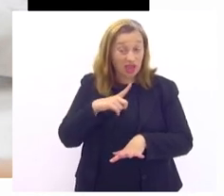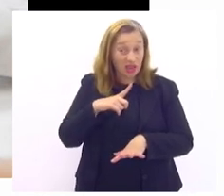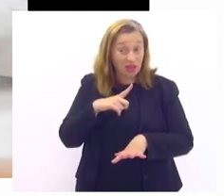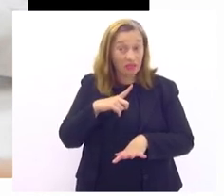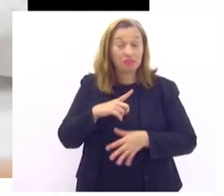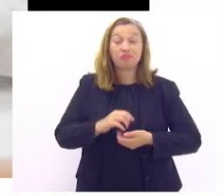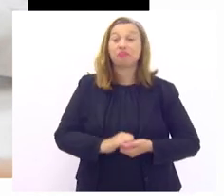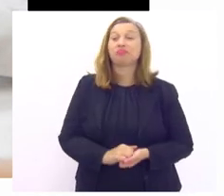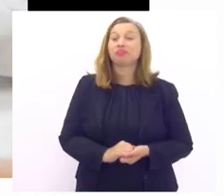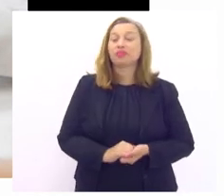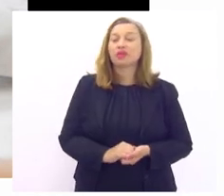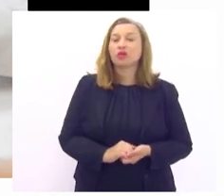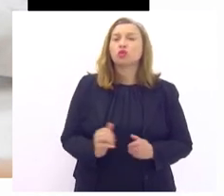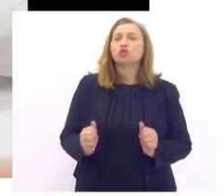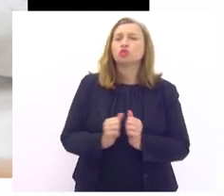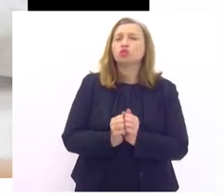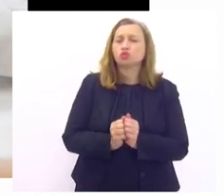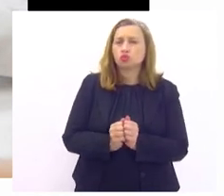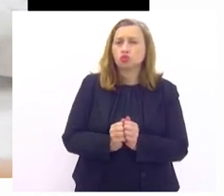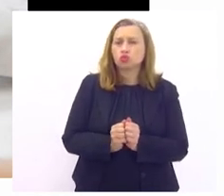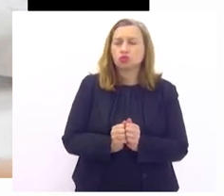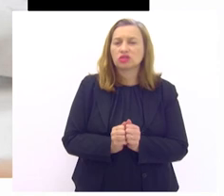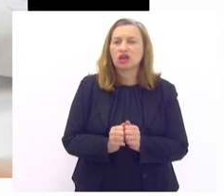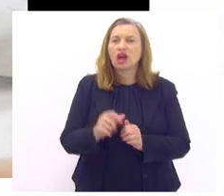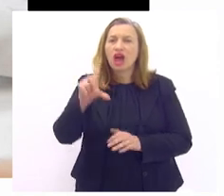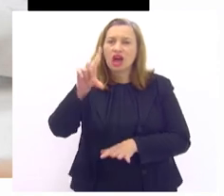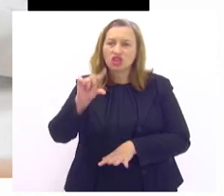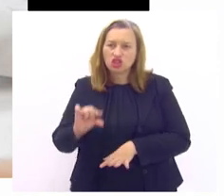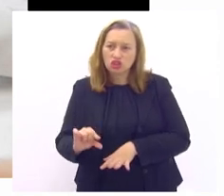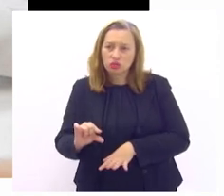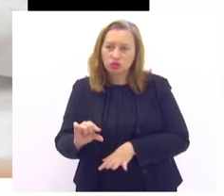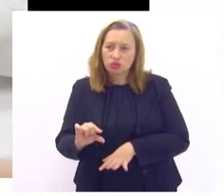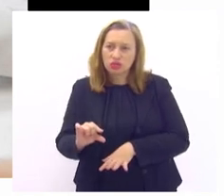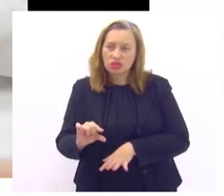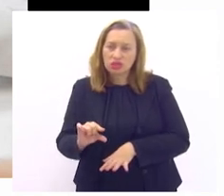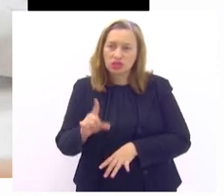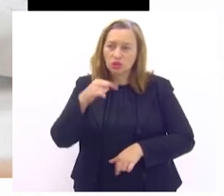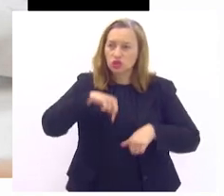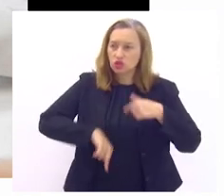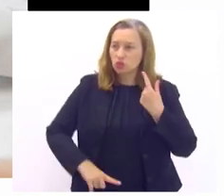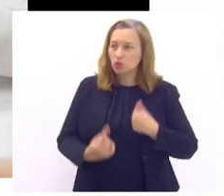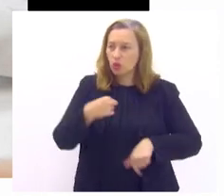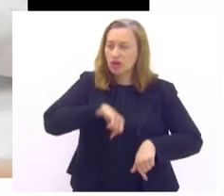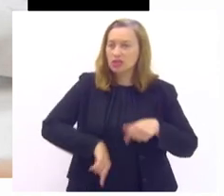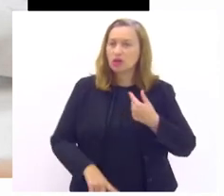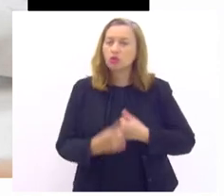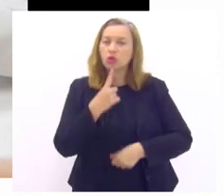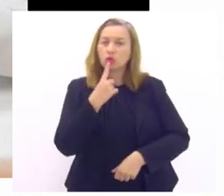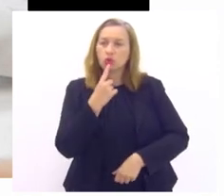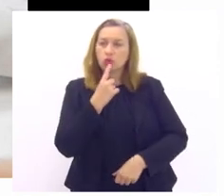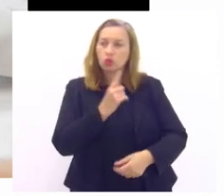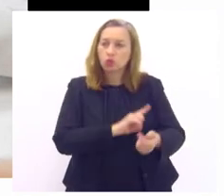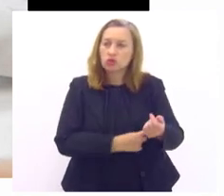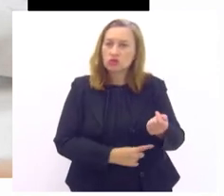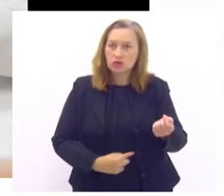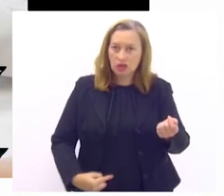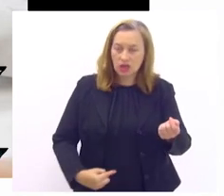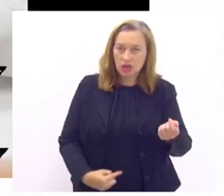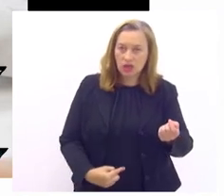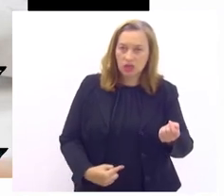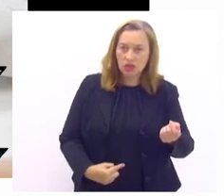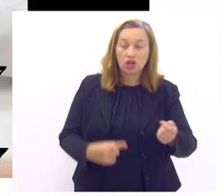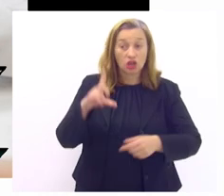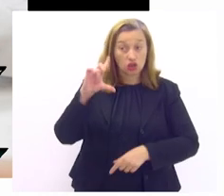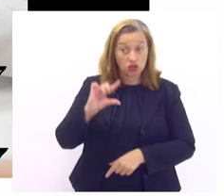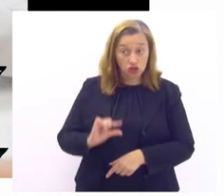-ulcerativas junto com a diminuição de fluxo sanguíneo nas extremidades causando essa diminuição